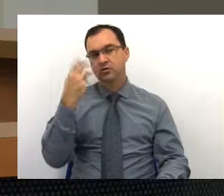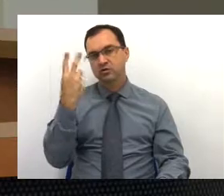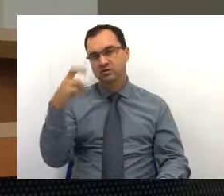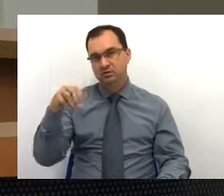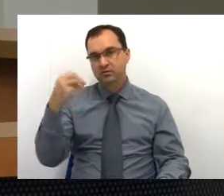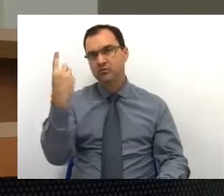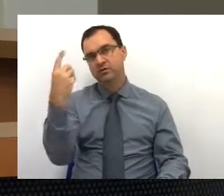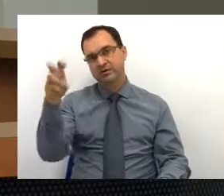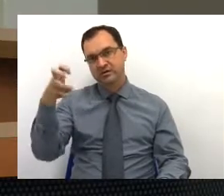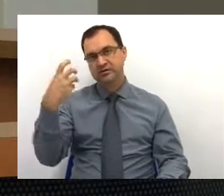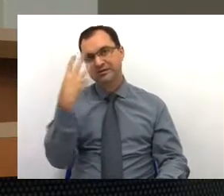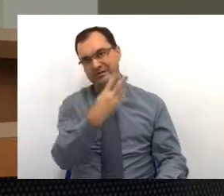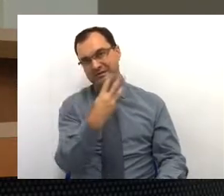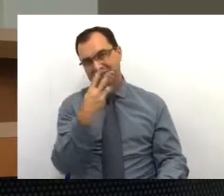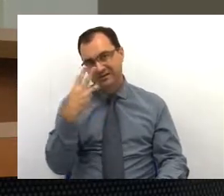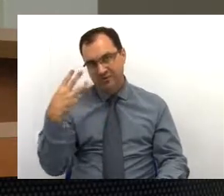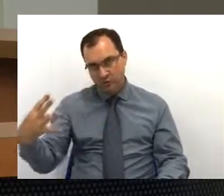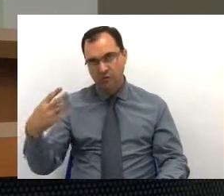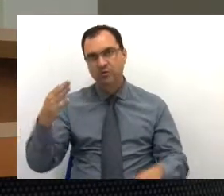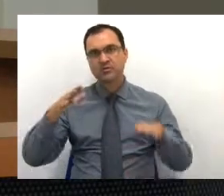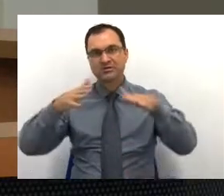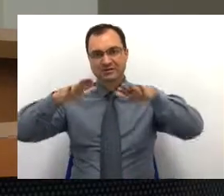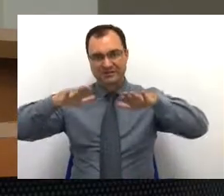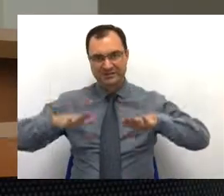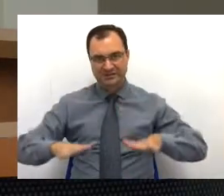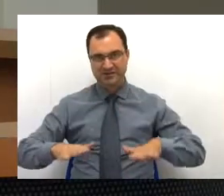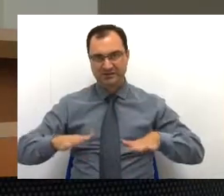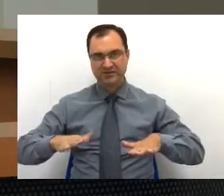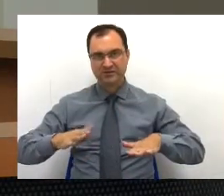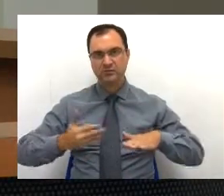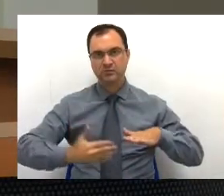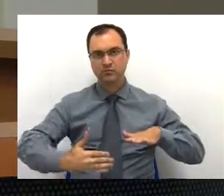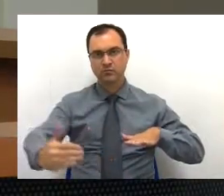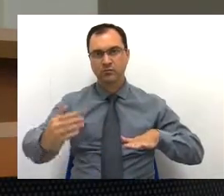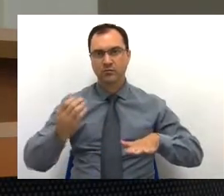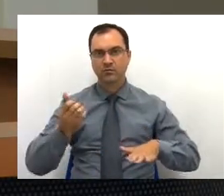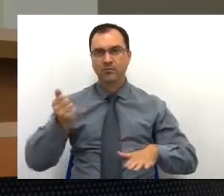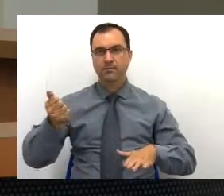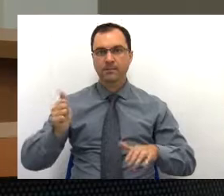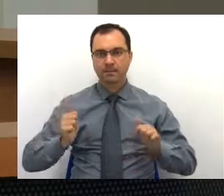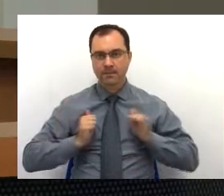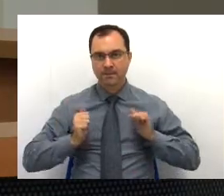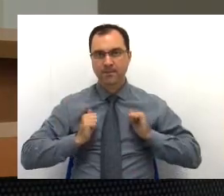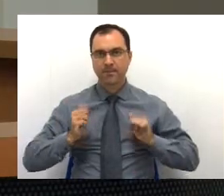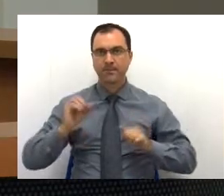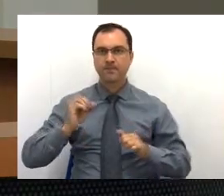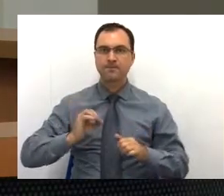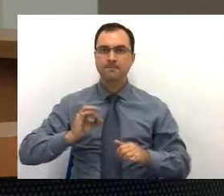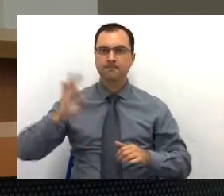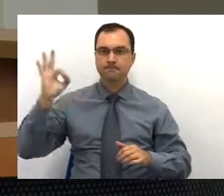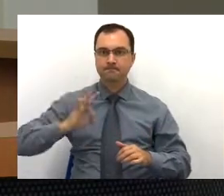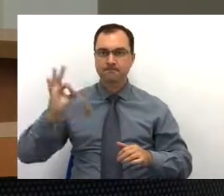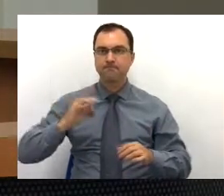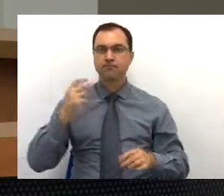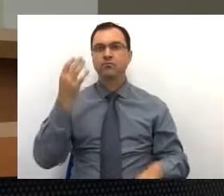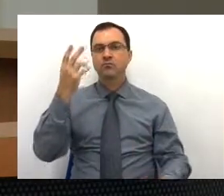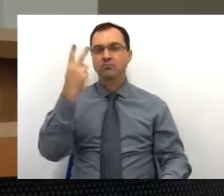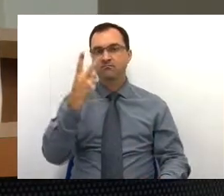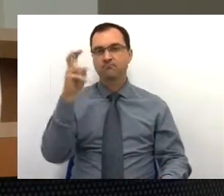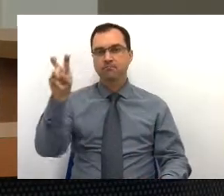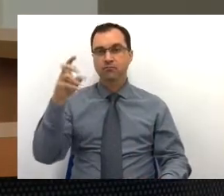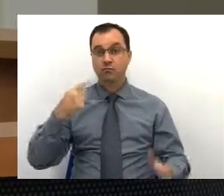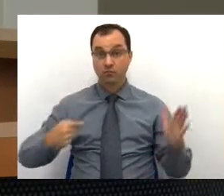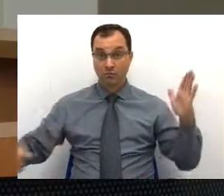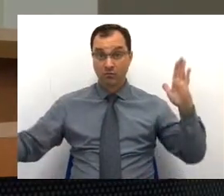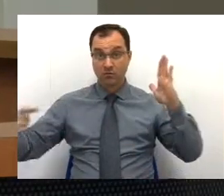e aí estabilizamos nesse período. O absenteísmo, o índice hoje é 25, a intenção, objetivo